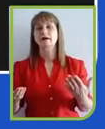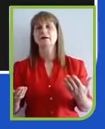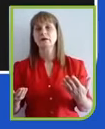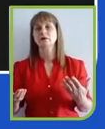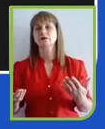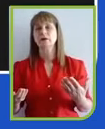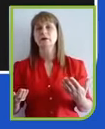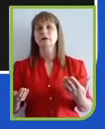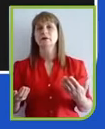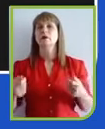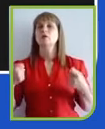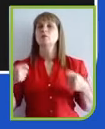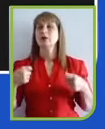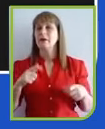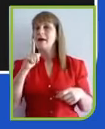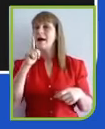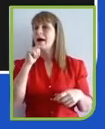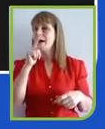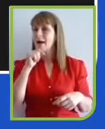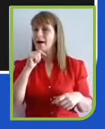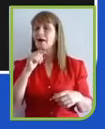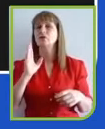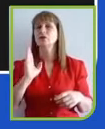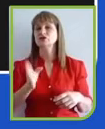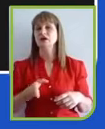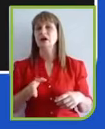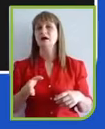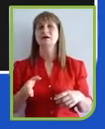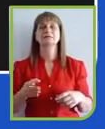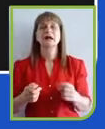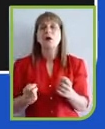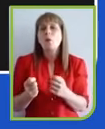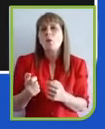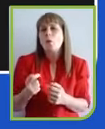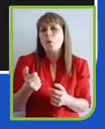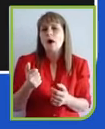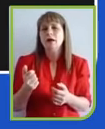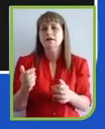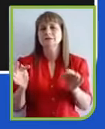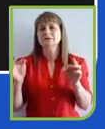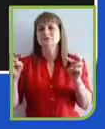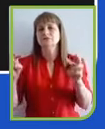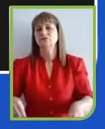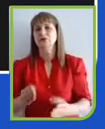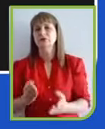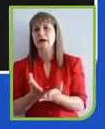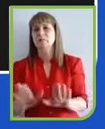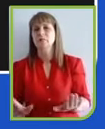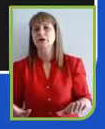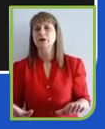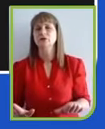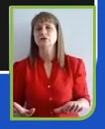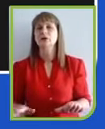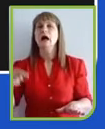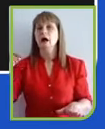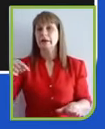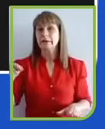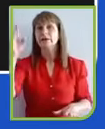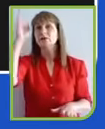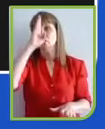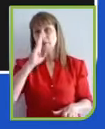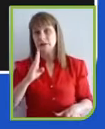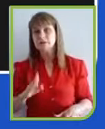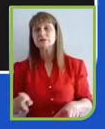porque a água já é um recurso escasso em vários lugares do mundo, inclusive no Brasil. A gente está vivendo isso.